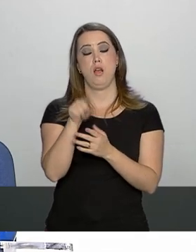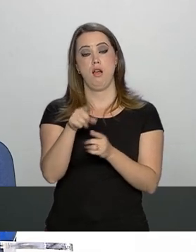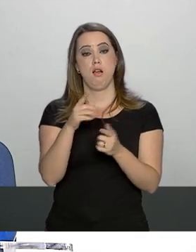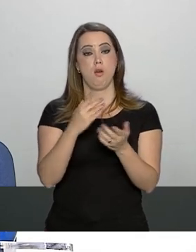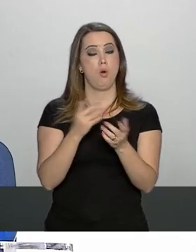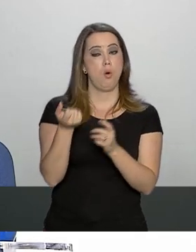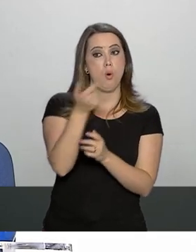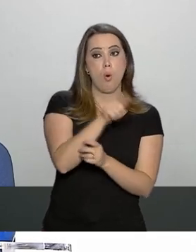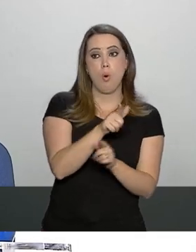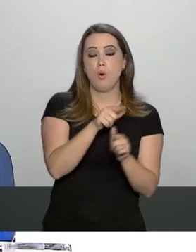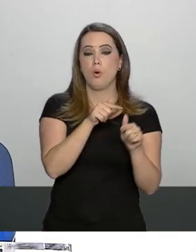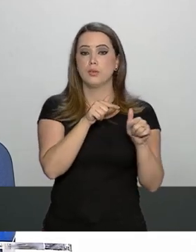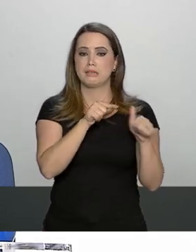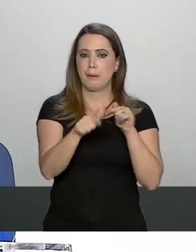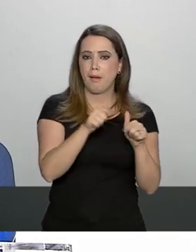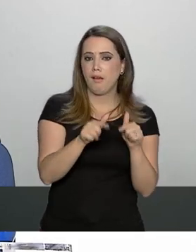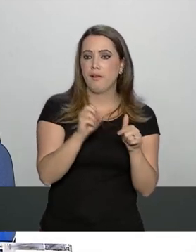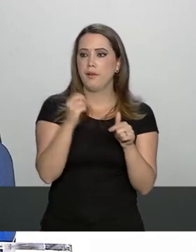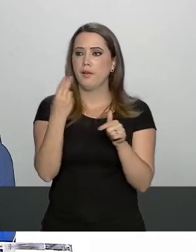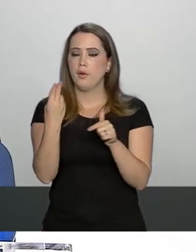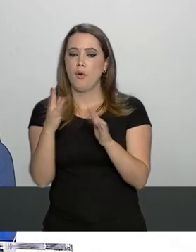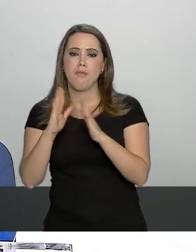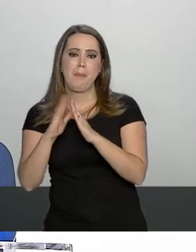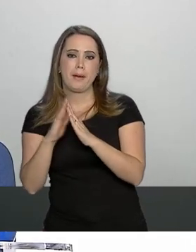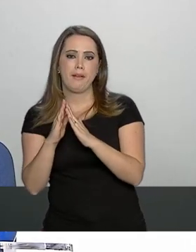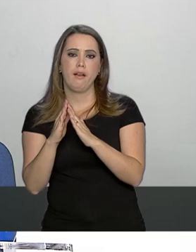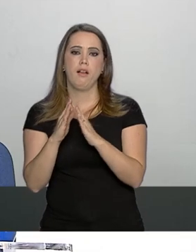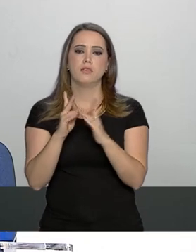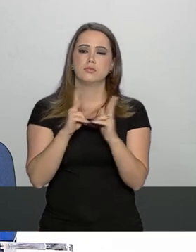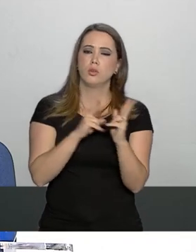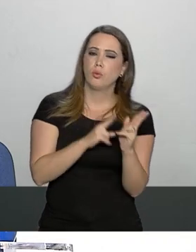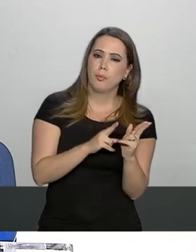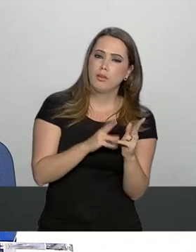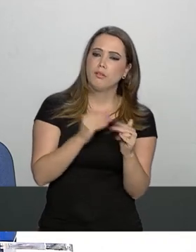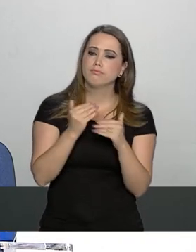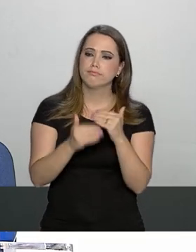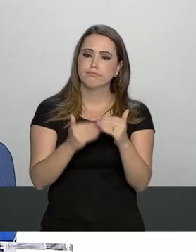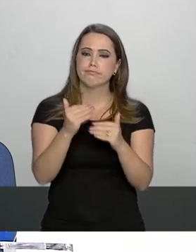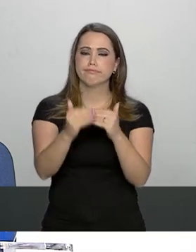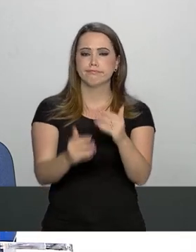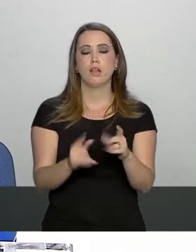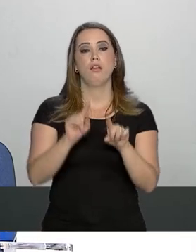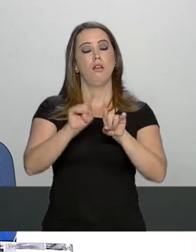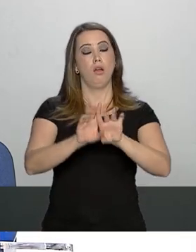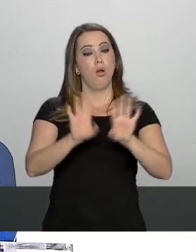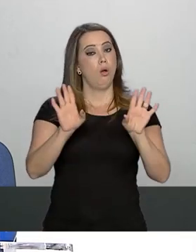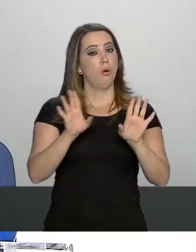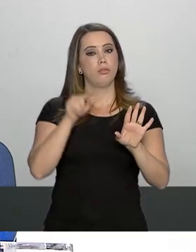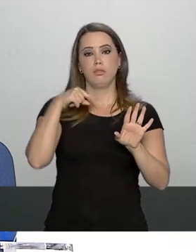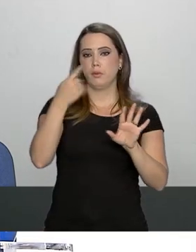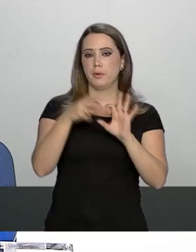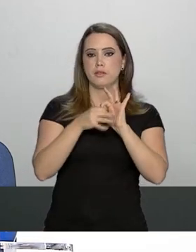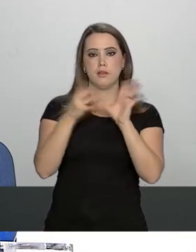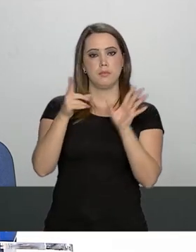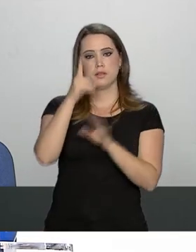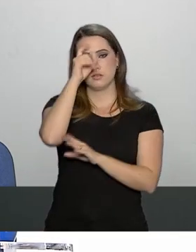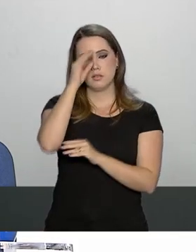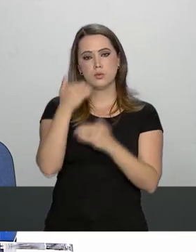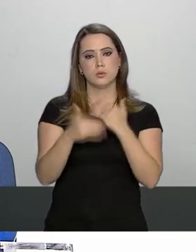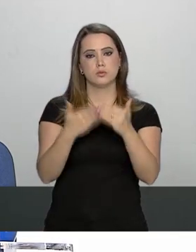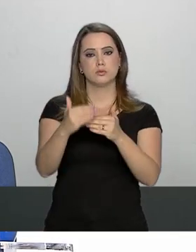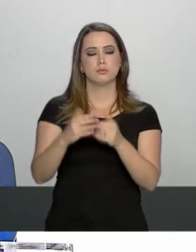despachar para ir para o palácio do plano alto ou tem a possibilidade de ele ficar no alvorado ainda depois da alta ainda para uma